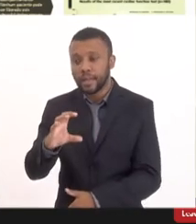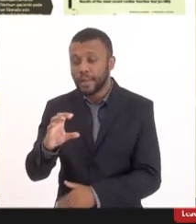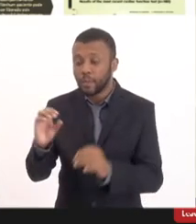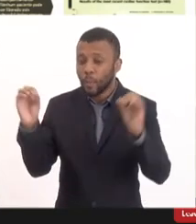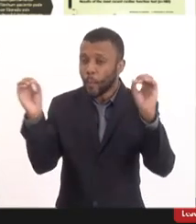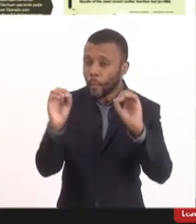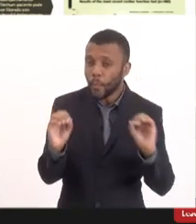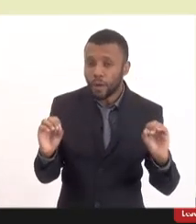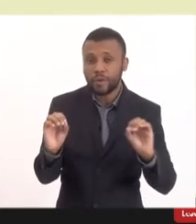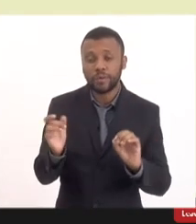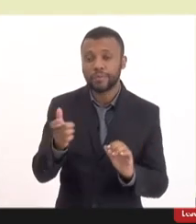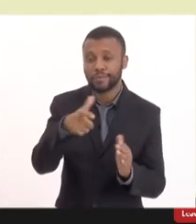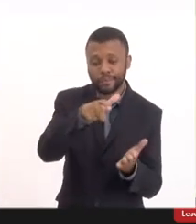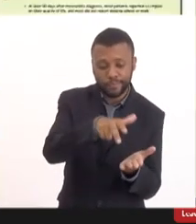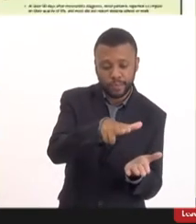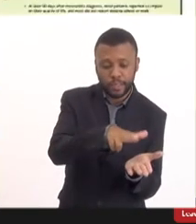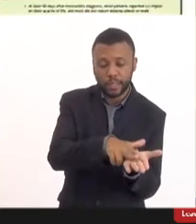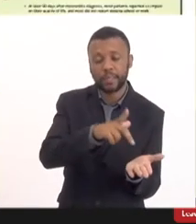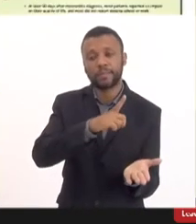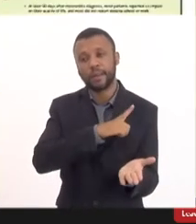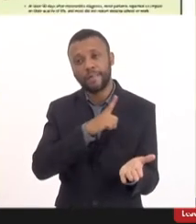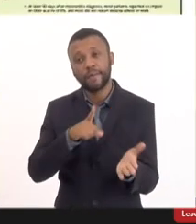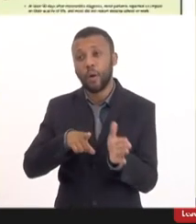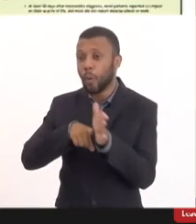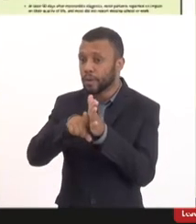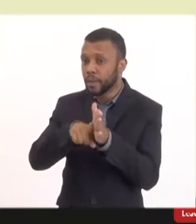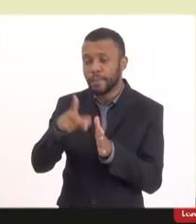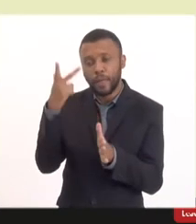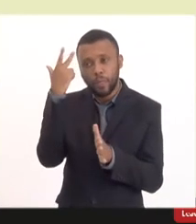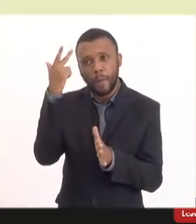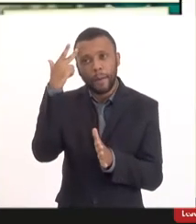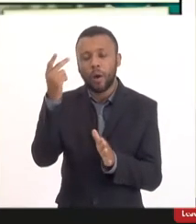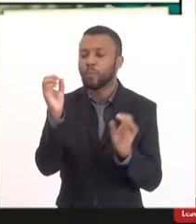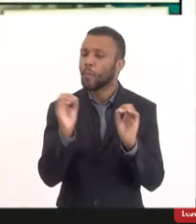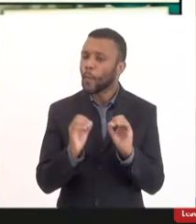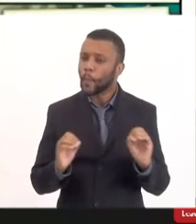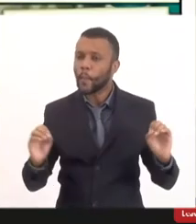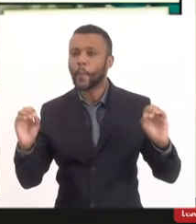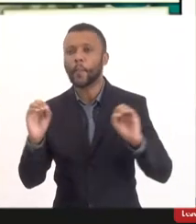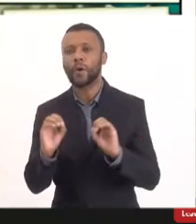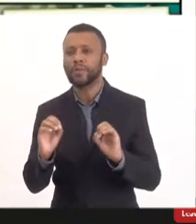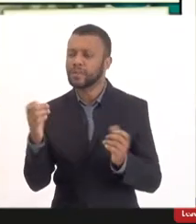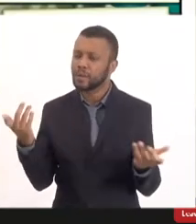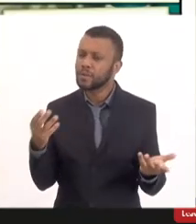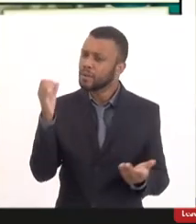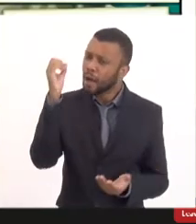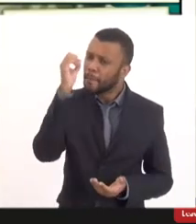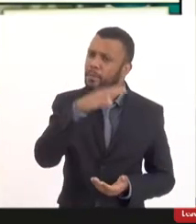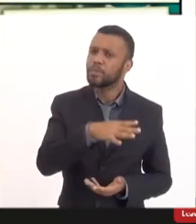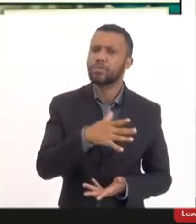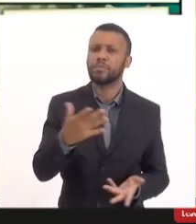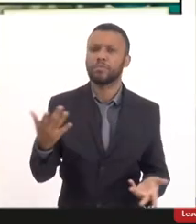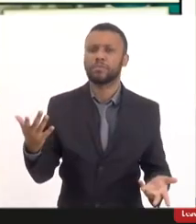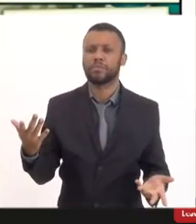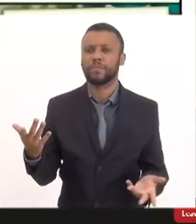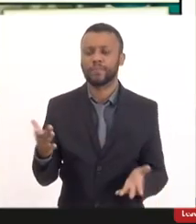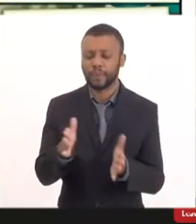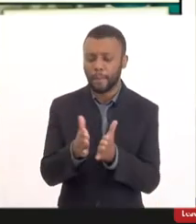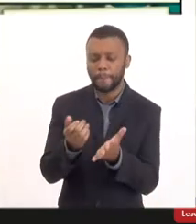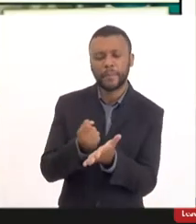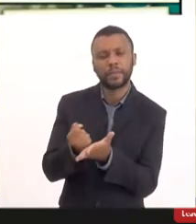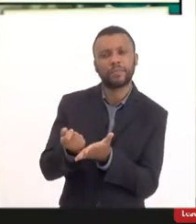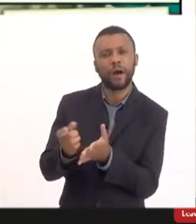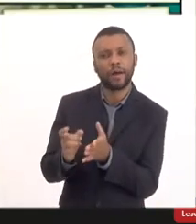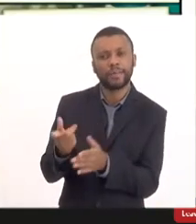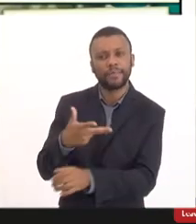dos pacientes teve um exame normal que poderia ser liberado nenhum nenhum então isso é um absurdo absurdo o passaporte vacinal isso